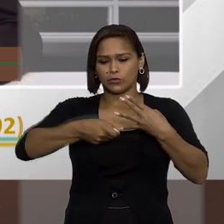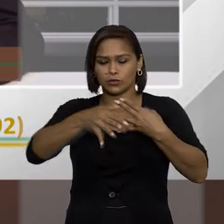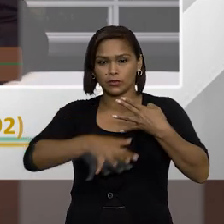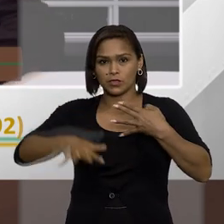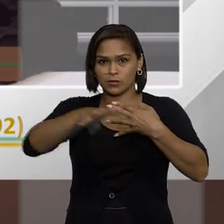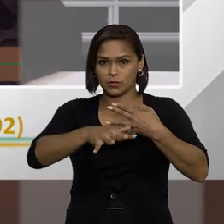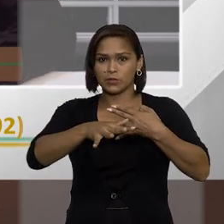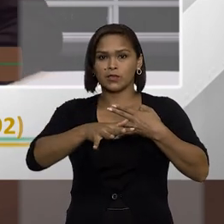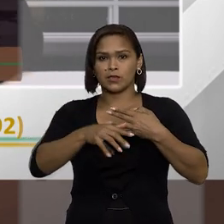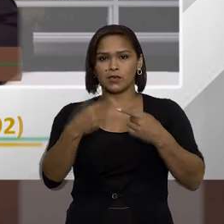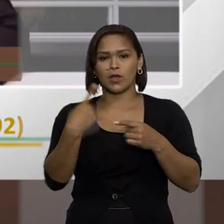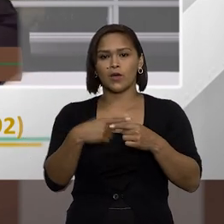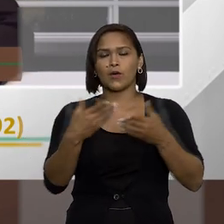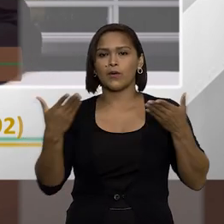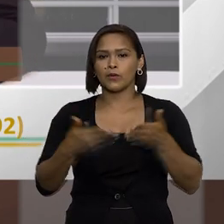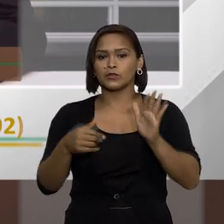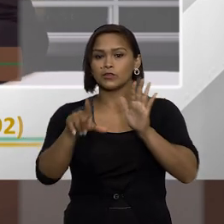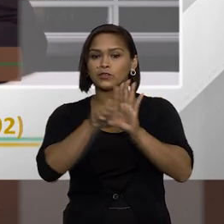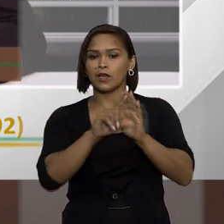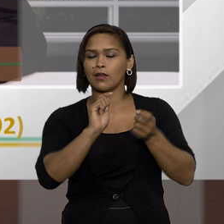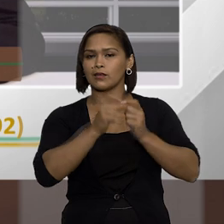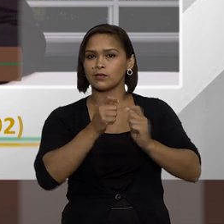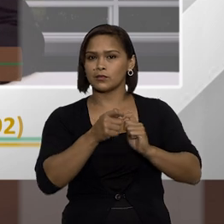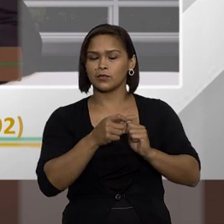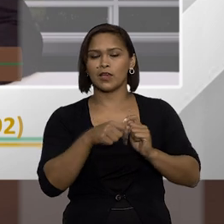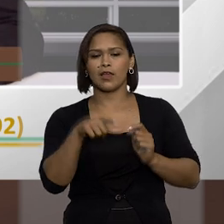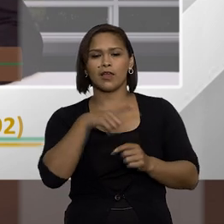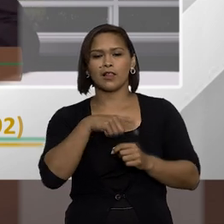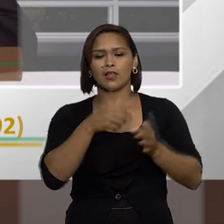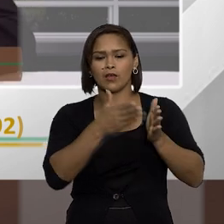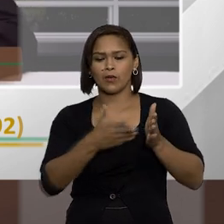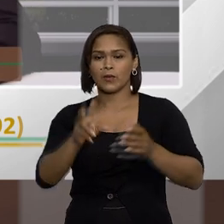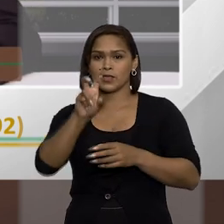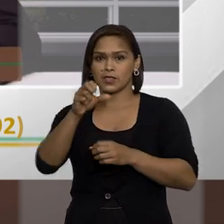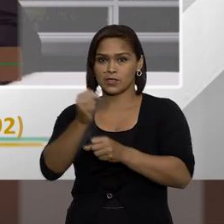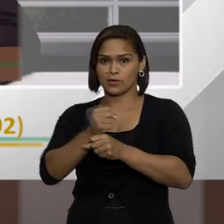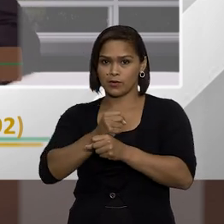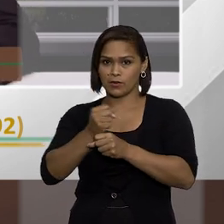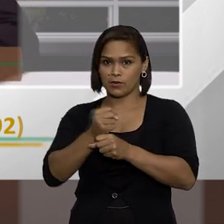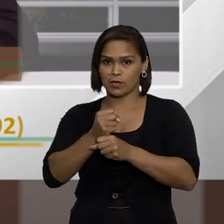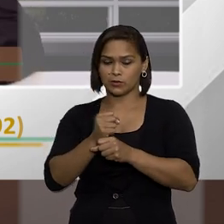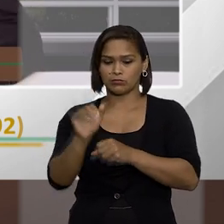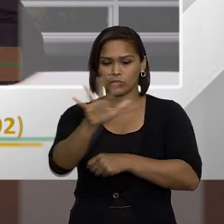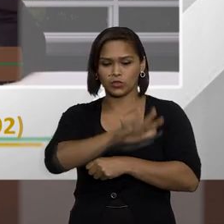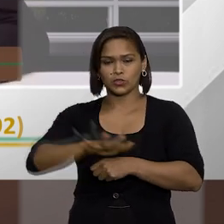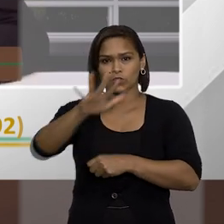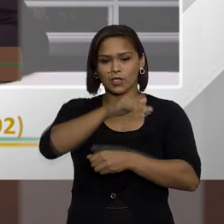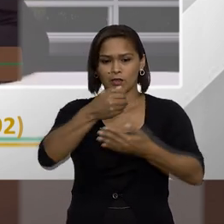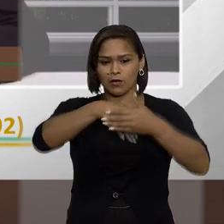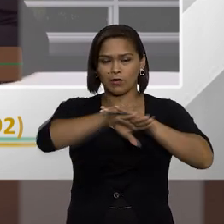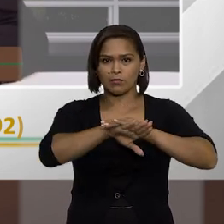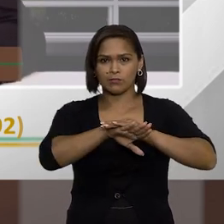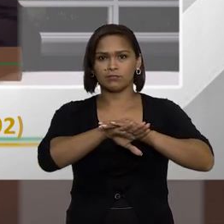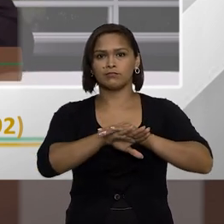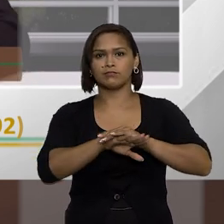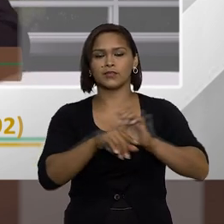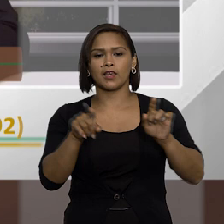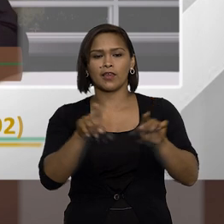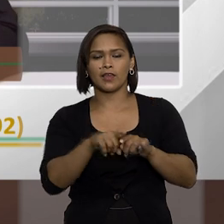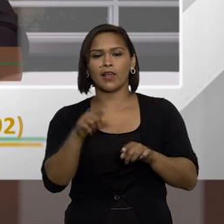jurisprudências em cima hoje a lei de improbidade ela prevê um prazo de cinco anos de forma geral para a prescrição